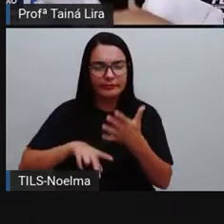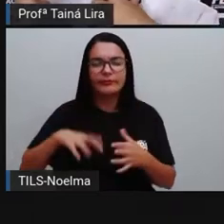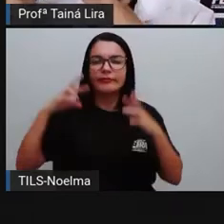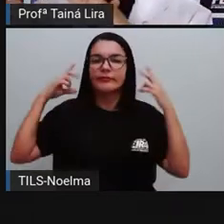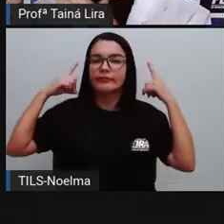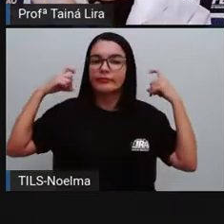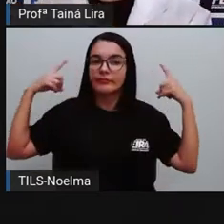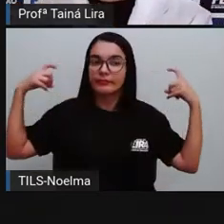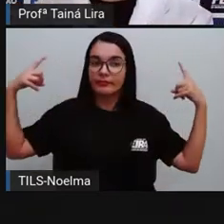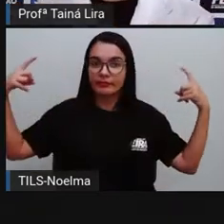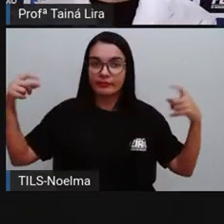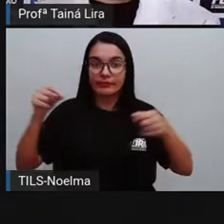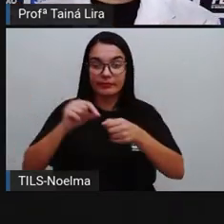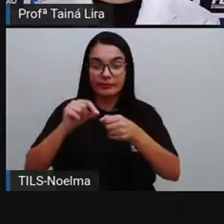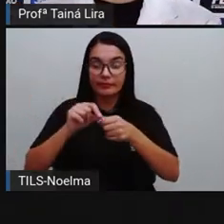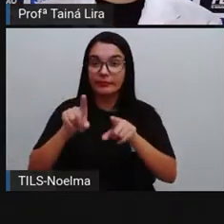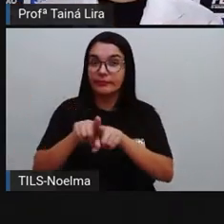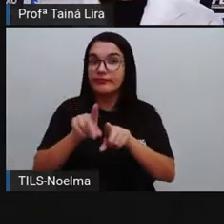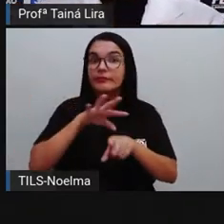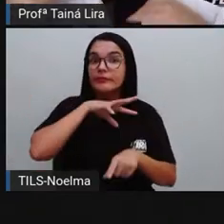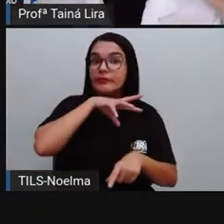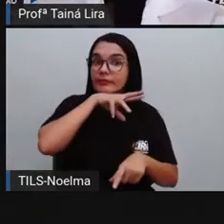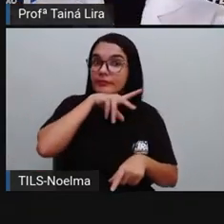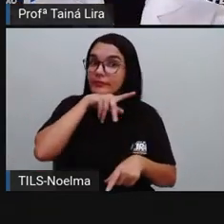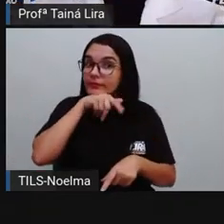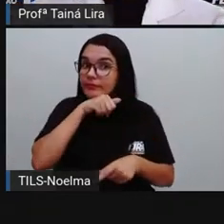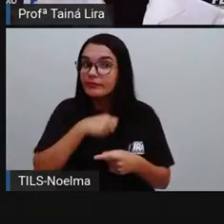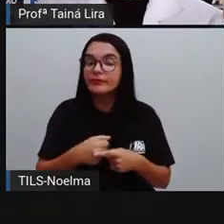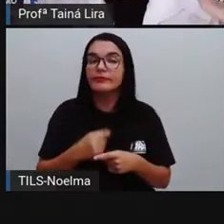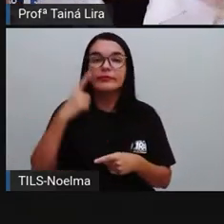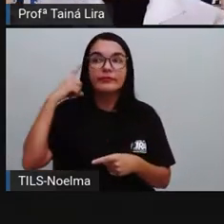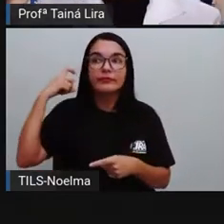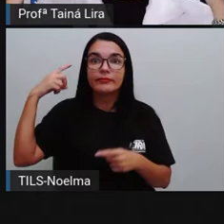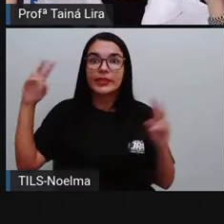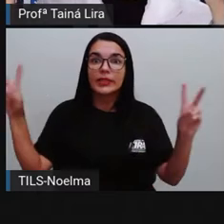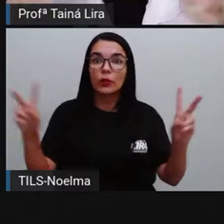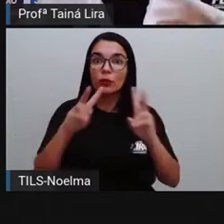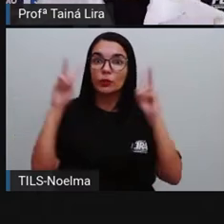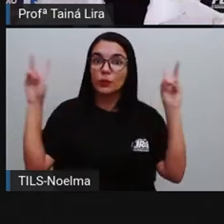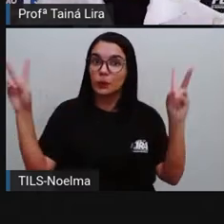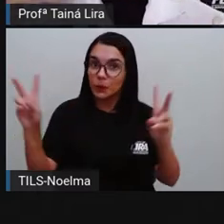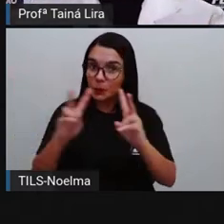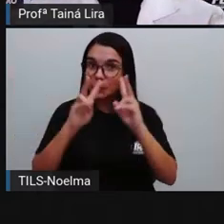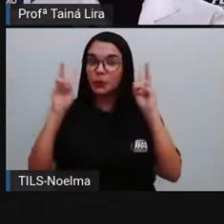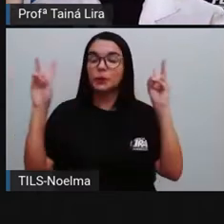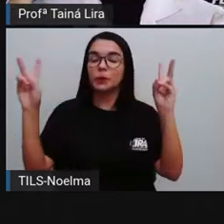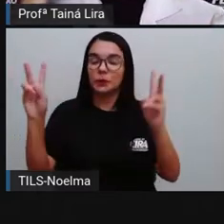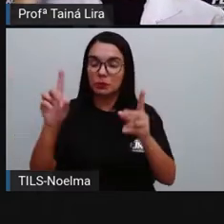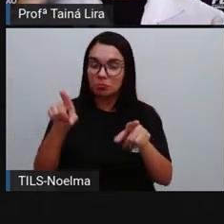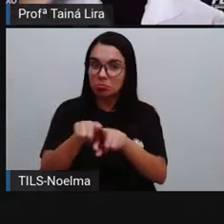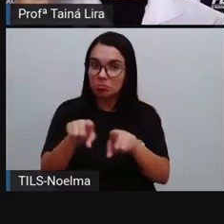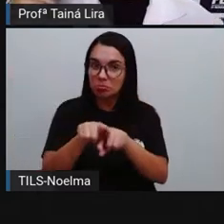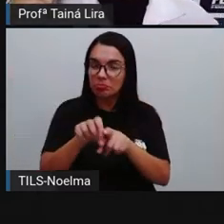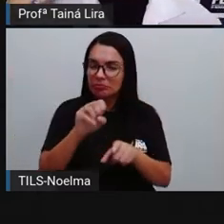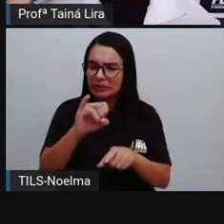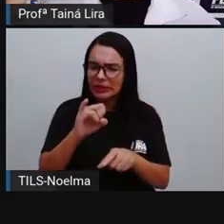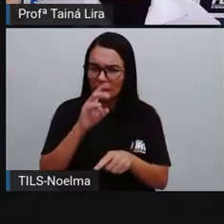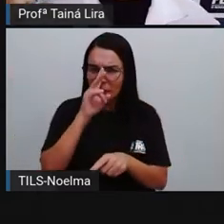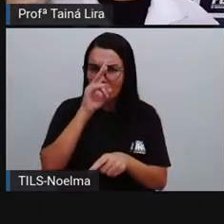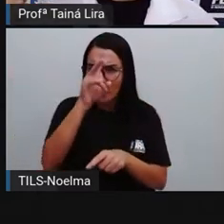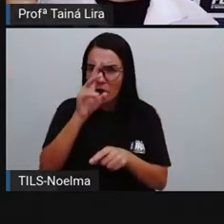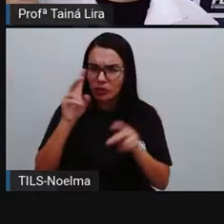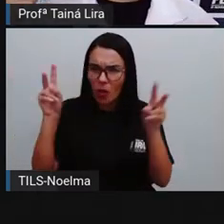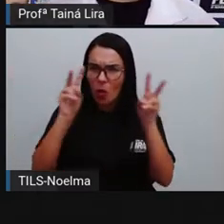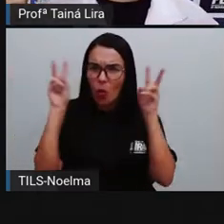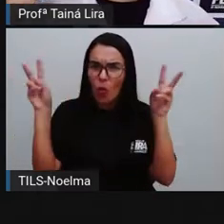né? Os sons produzidos aí pelos animais, o som do próprio vento, do próprio vento, né? Quando ele está muito forte, é possível a gente